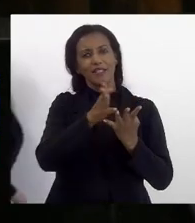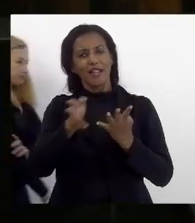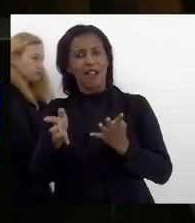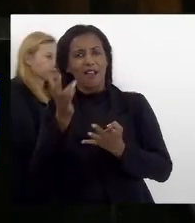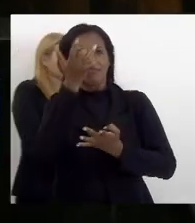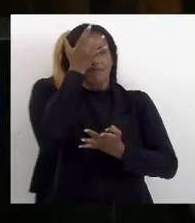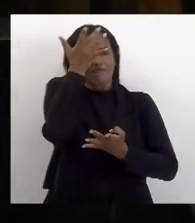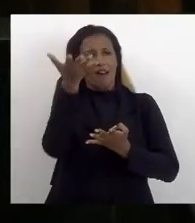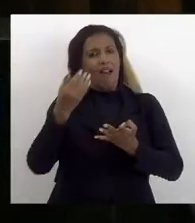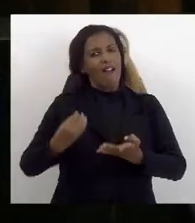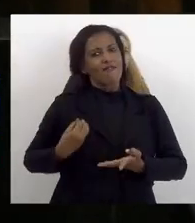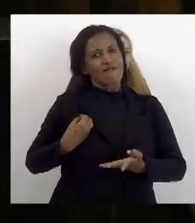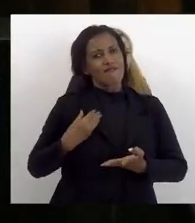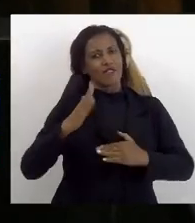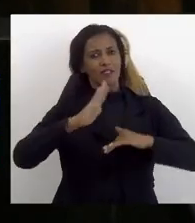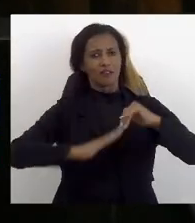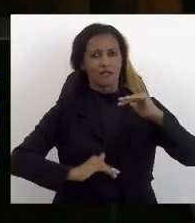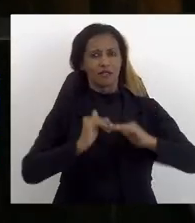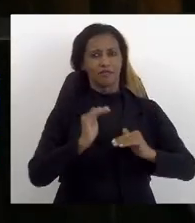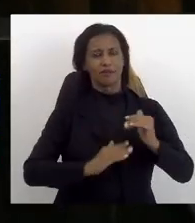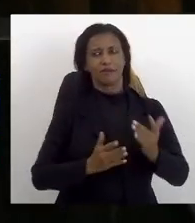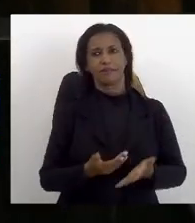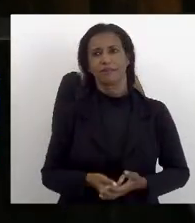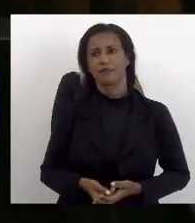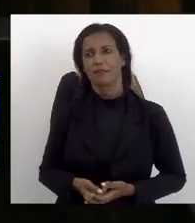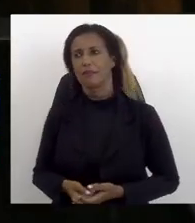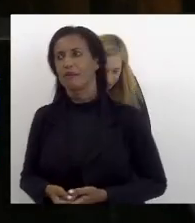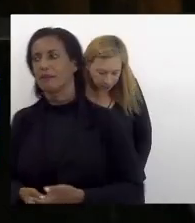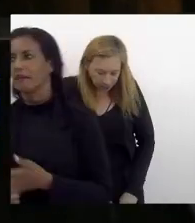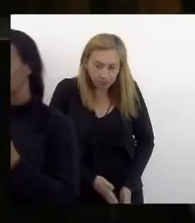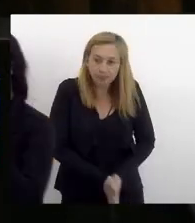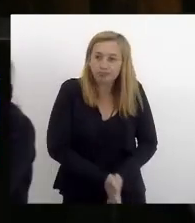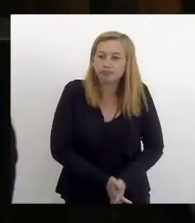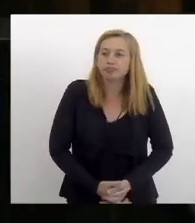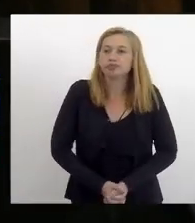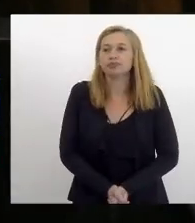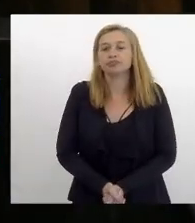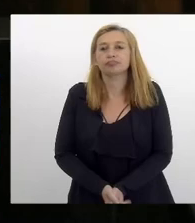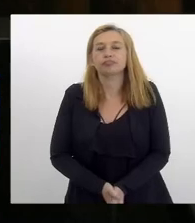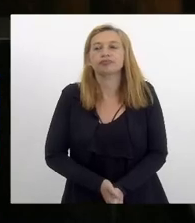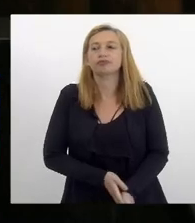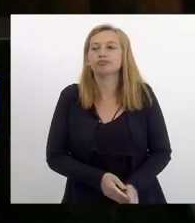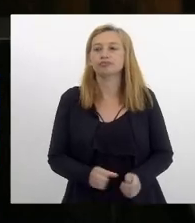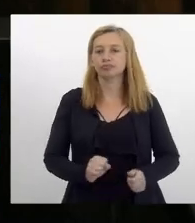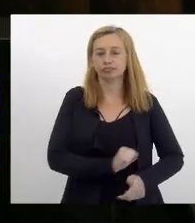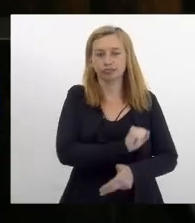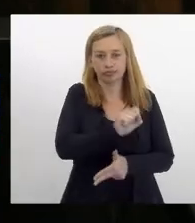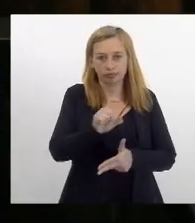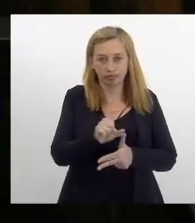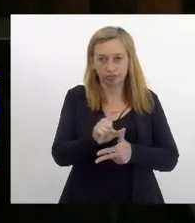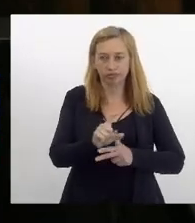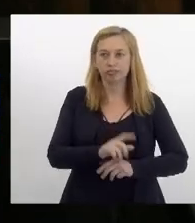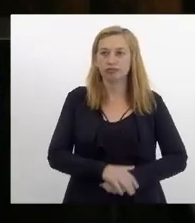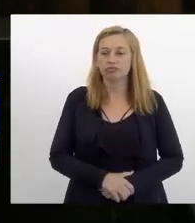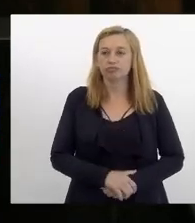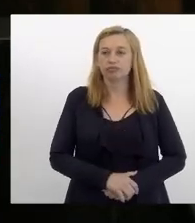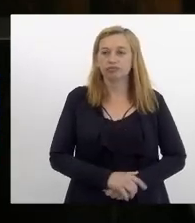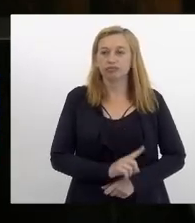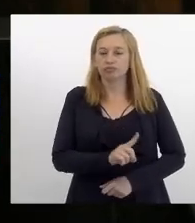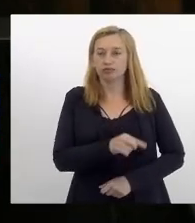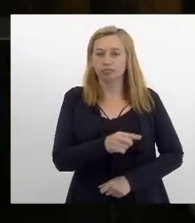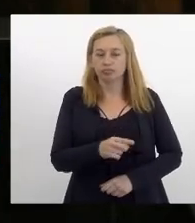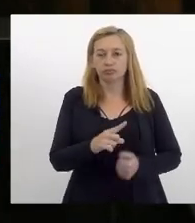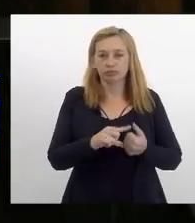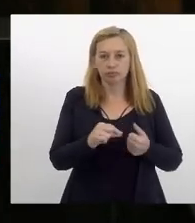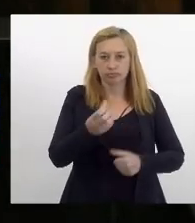facilitar a vida desses profissionais mas o poder executivo vetou o artigo